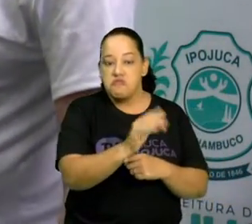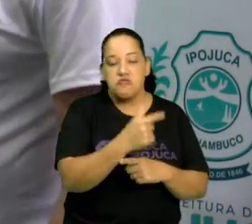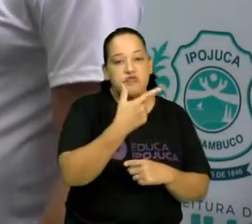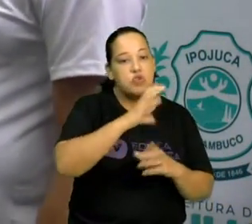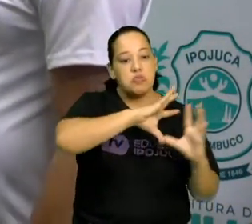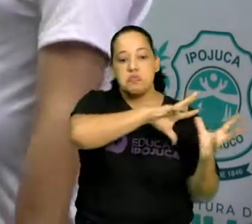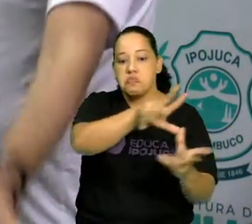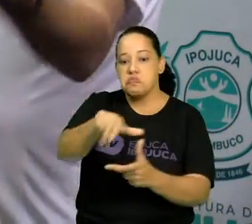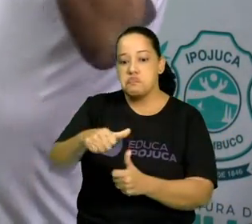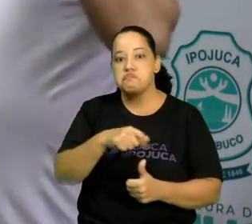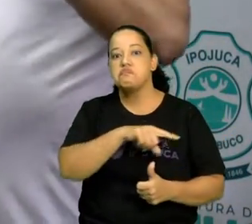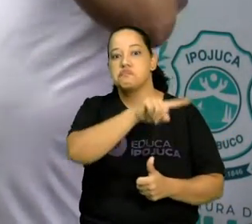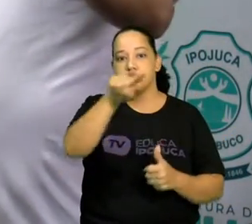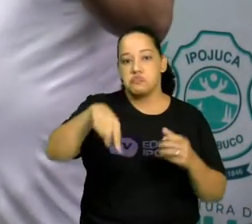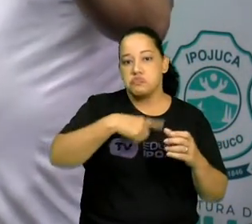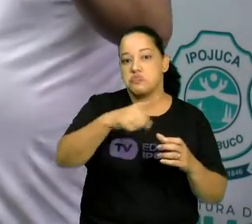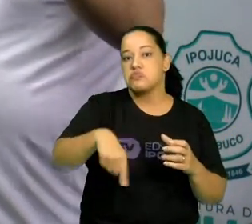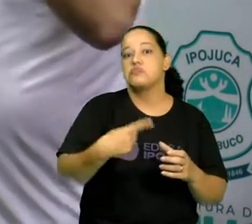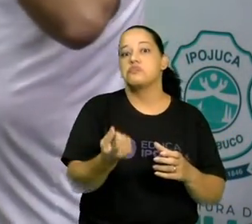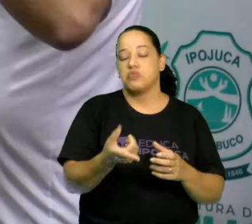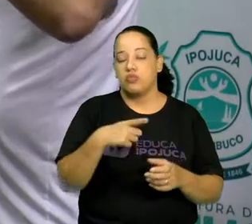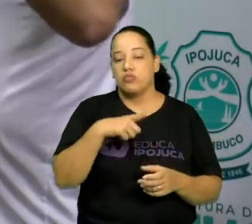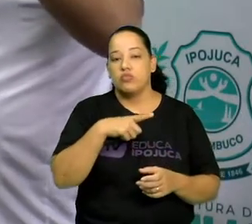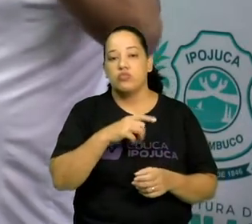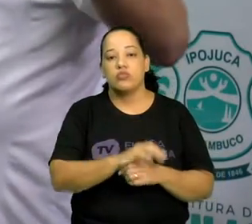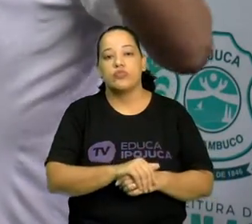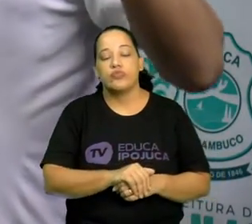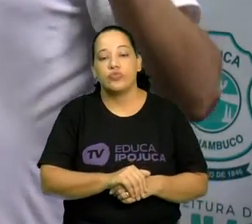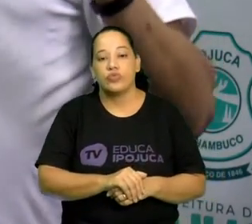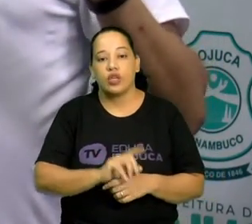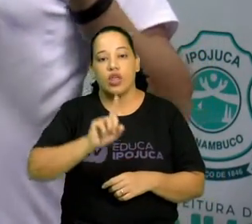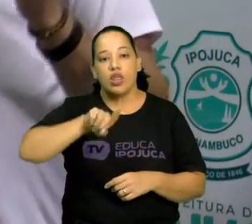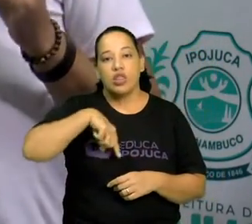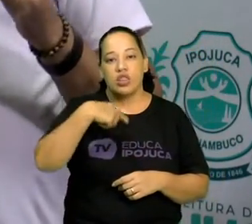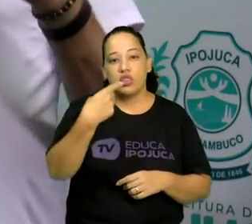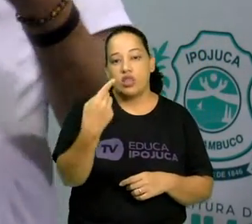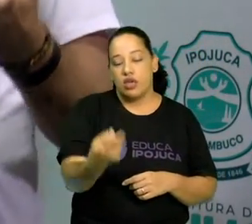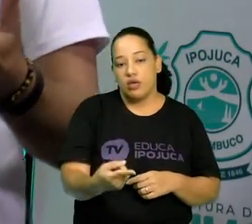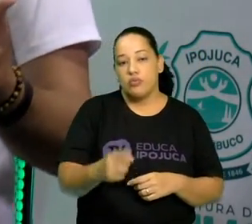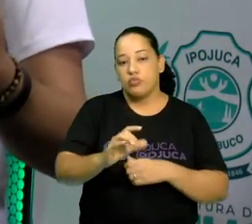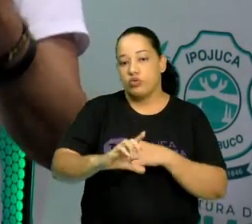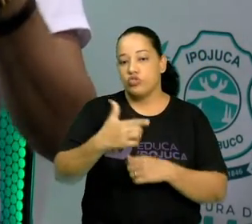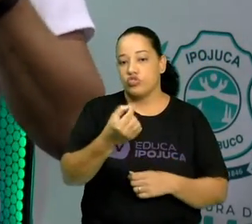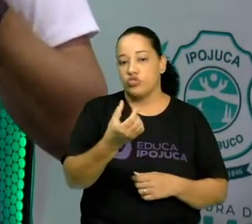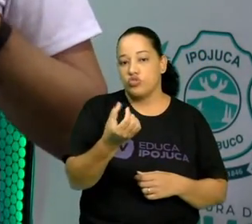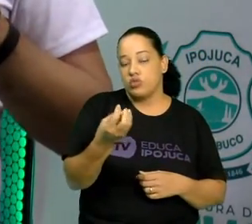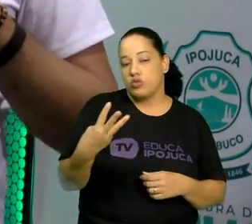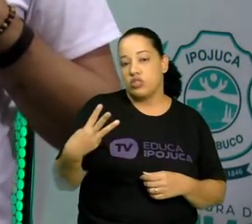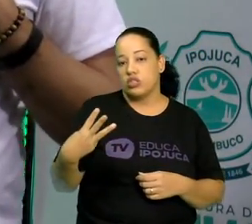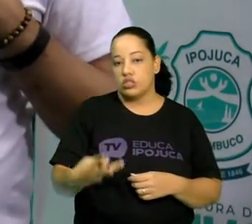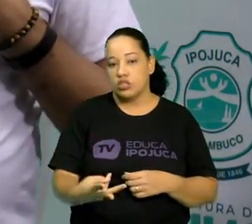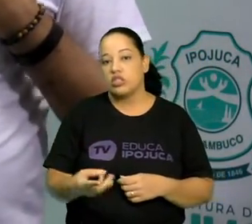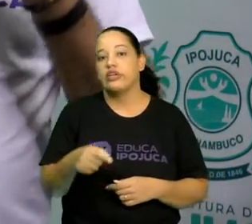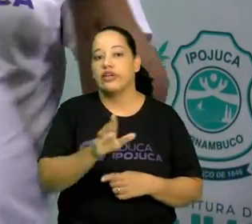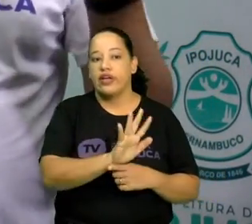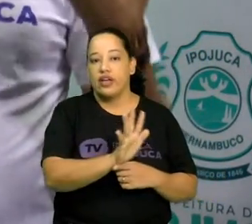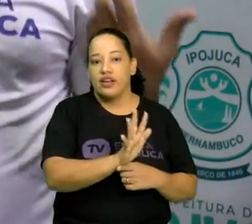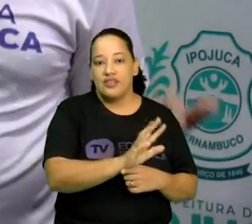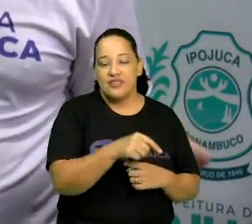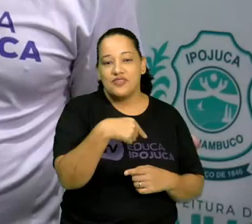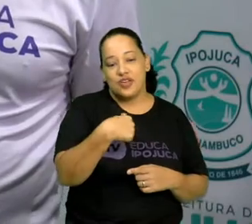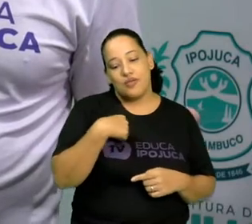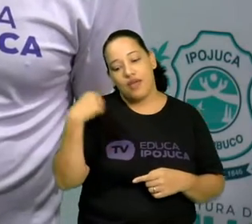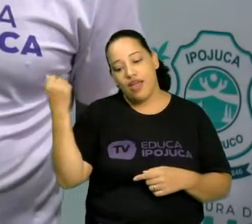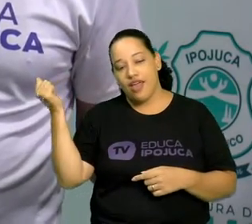inteiro. Em 2003, vem Cinema Aspirinas e Urubus, de Marcelo Gomes, que eu estou no elenco, muito